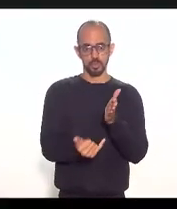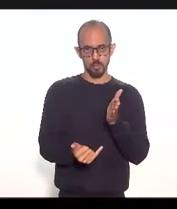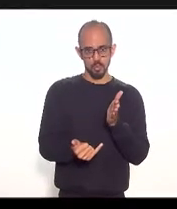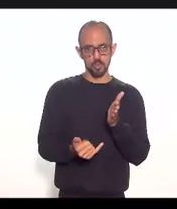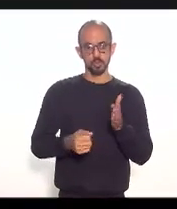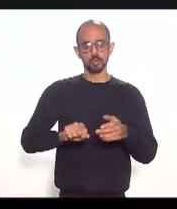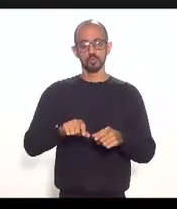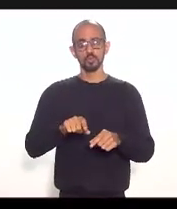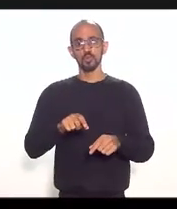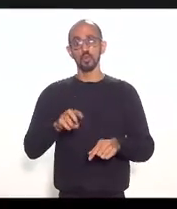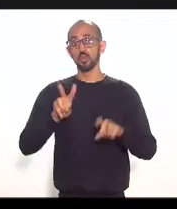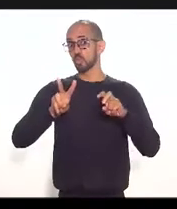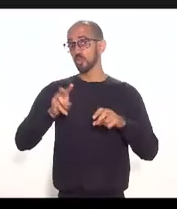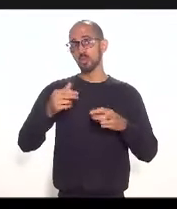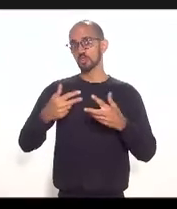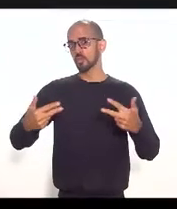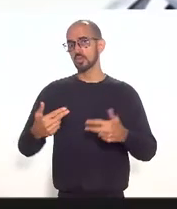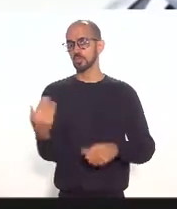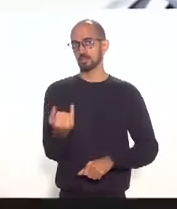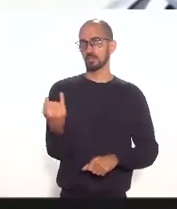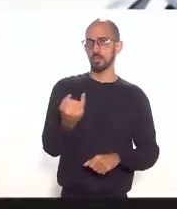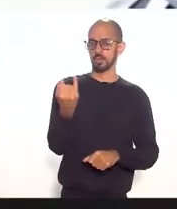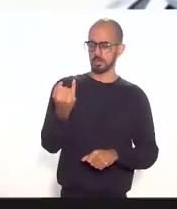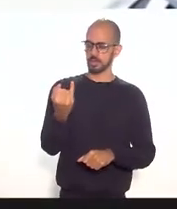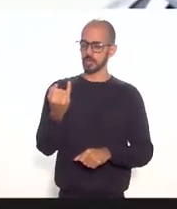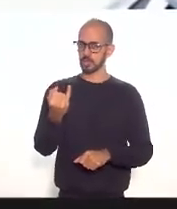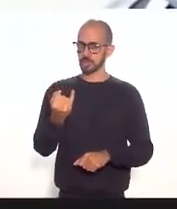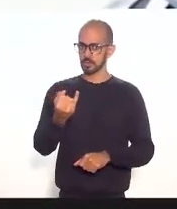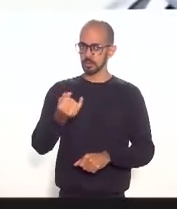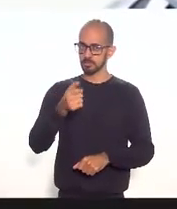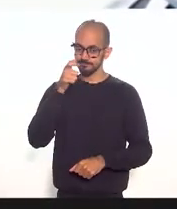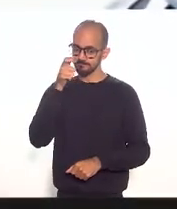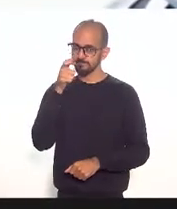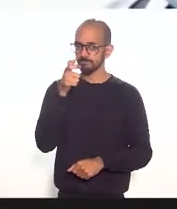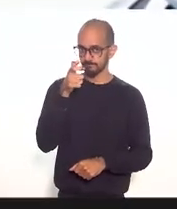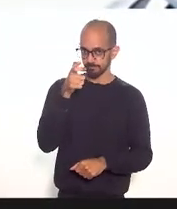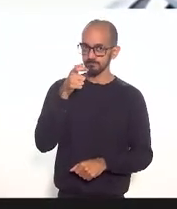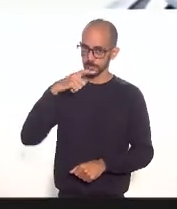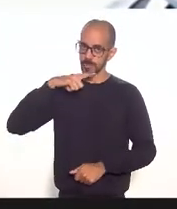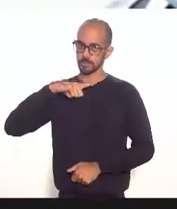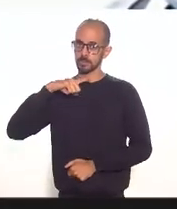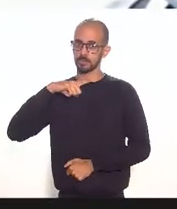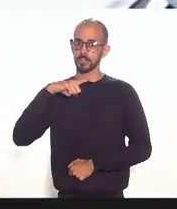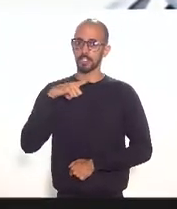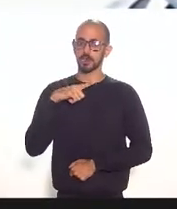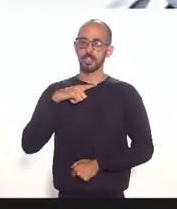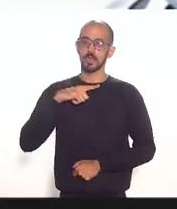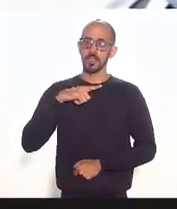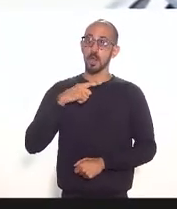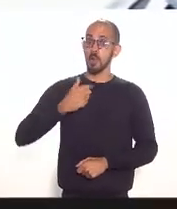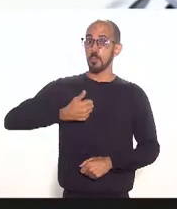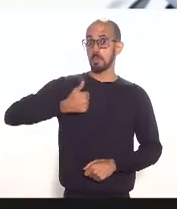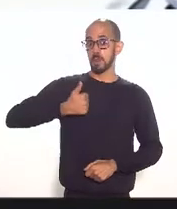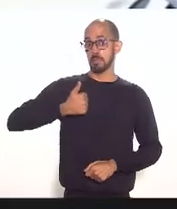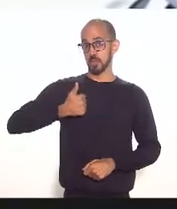questões básicas chamaram muita atenção na redação. Primeiro,